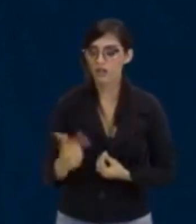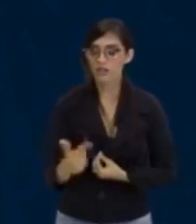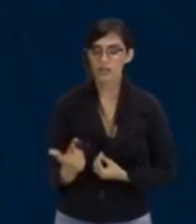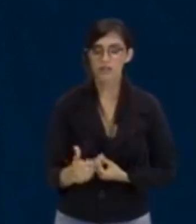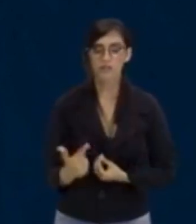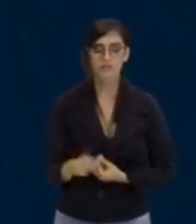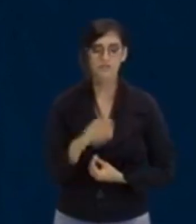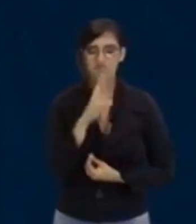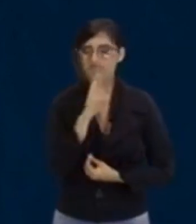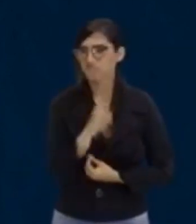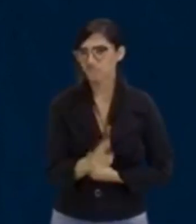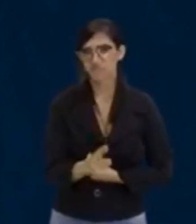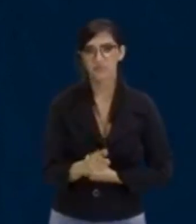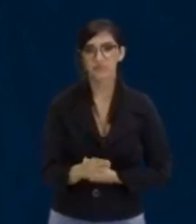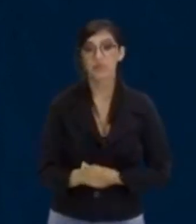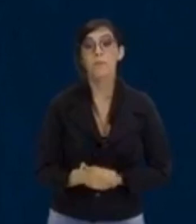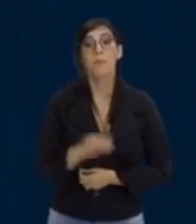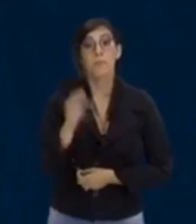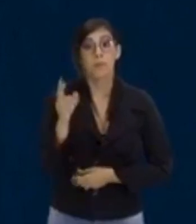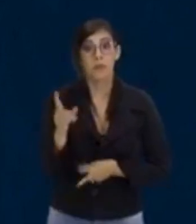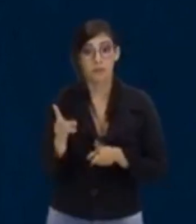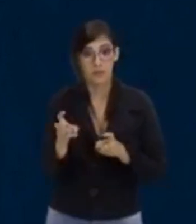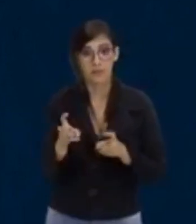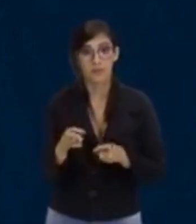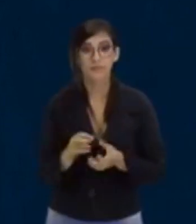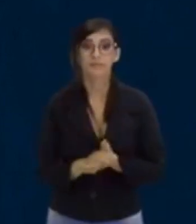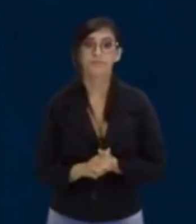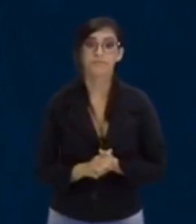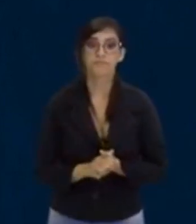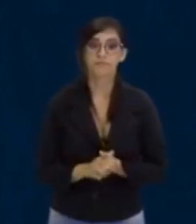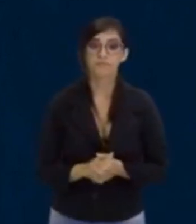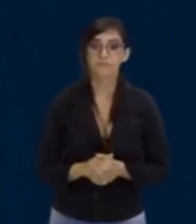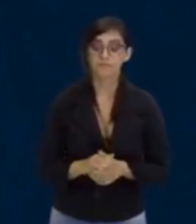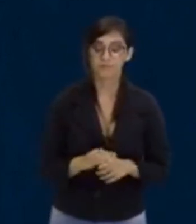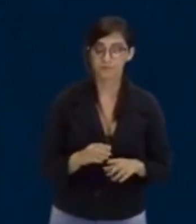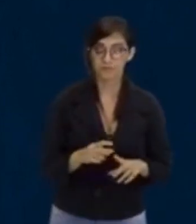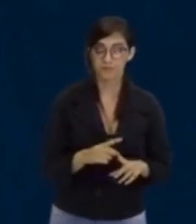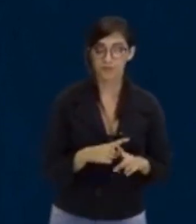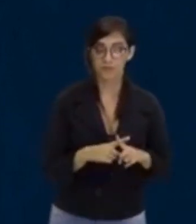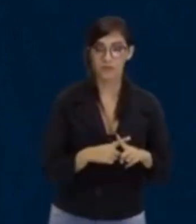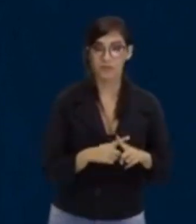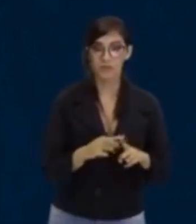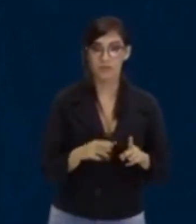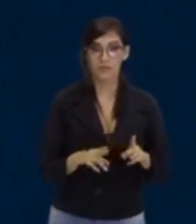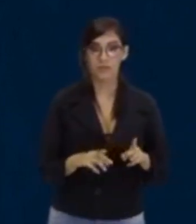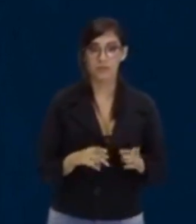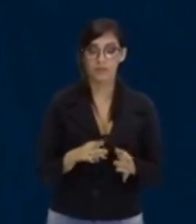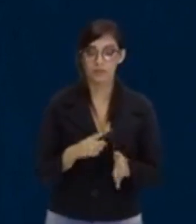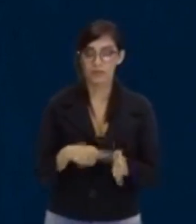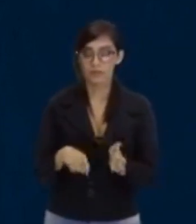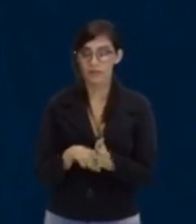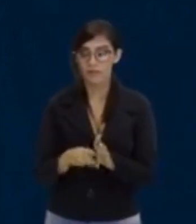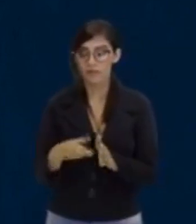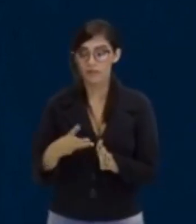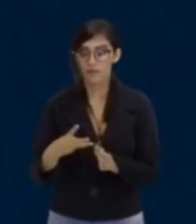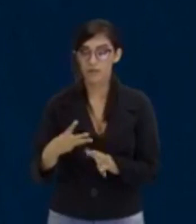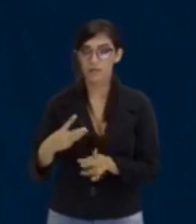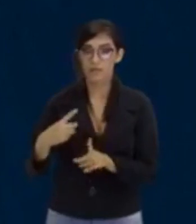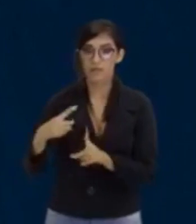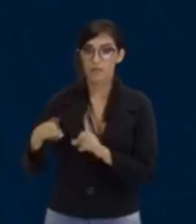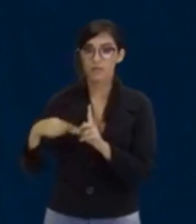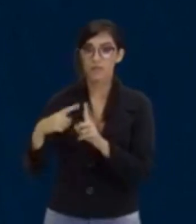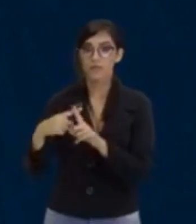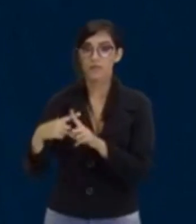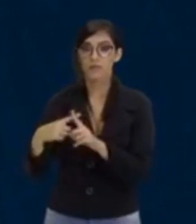resposta. Bora verificar aqui, ó, X igual a menos 3 mais ou menos raiz de